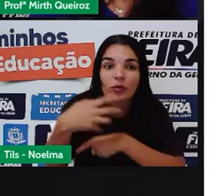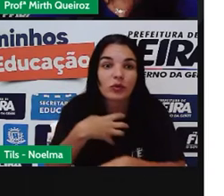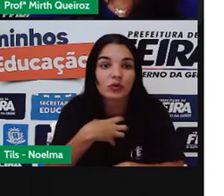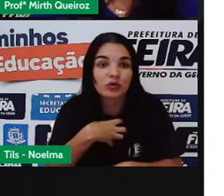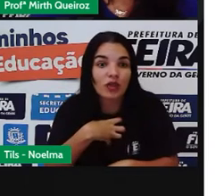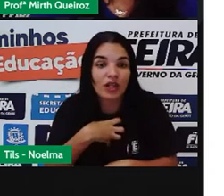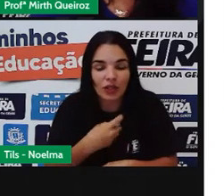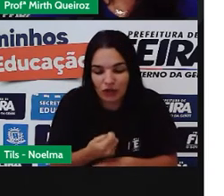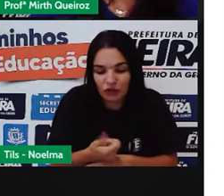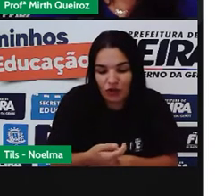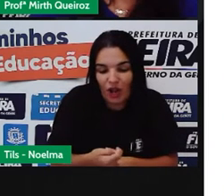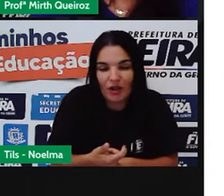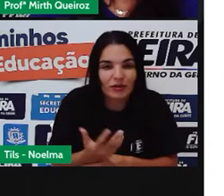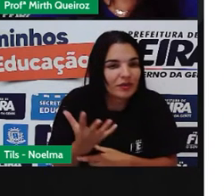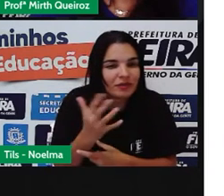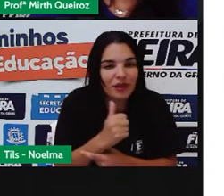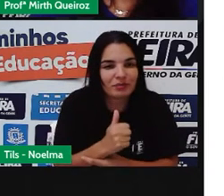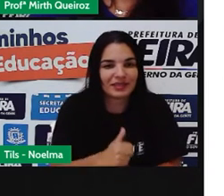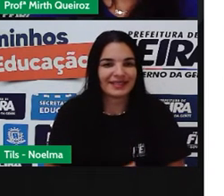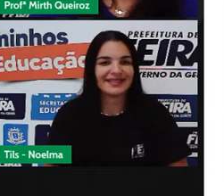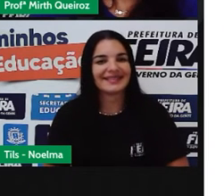jogar gude Vamos lá?